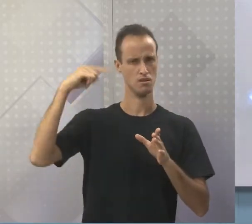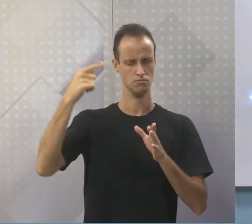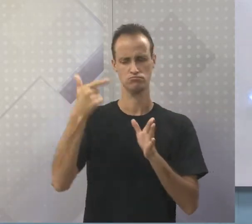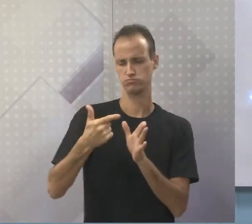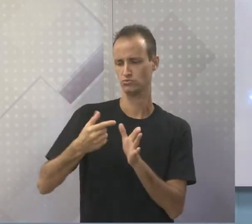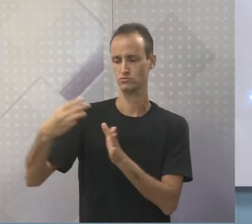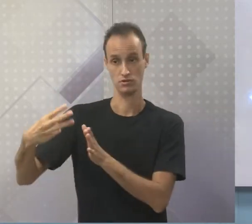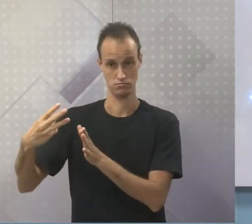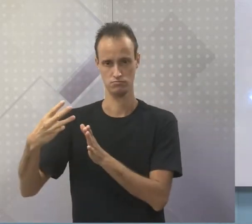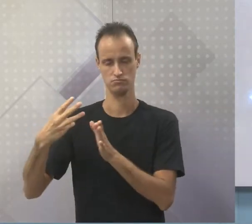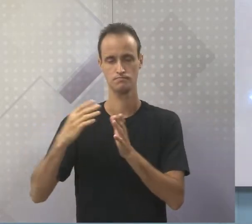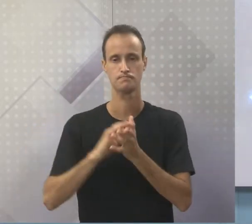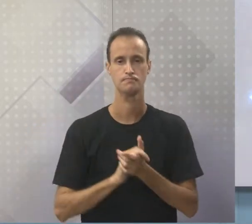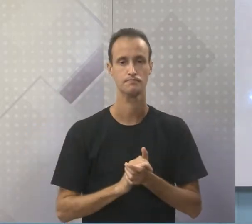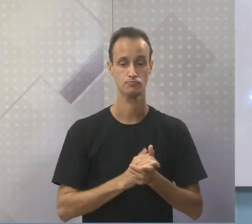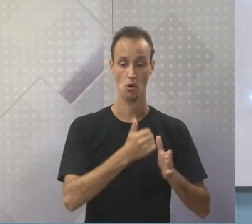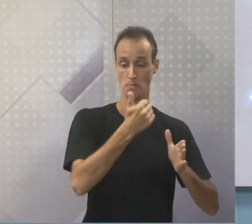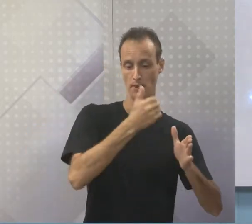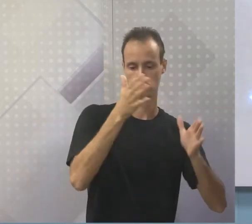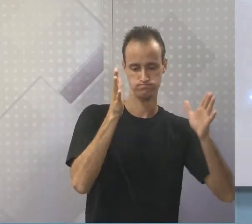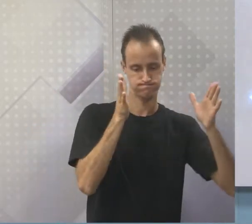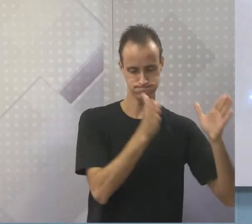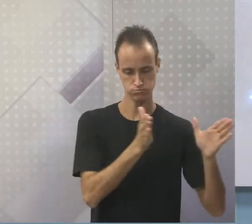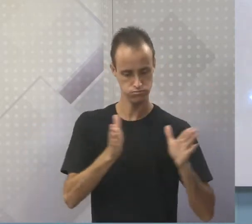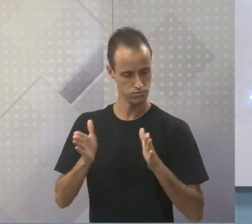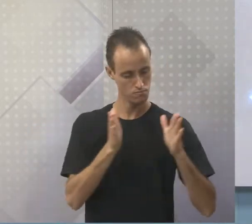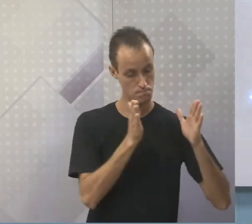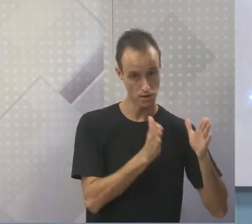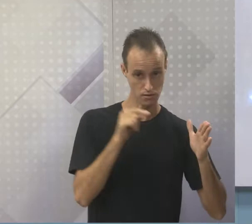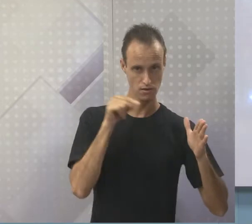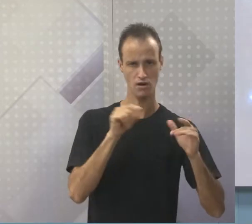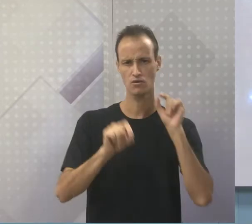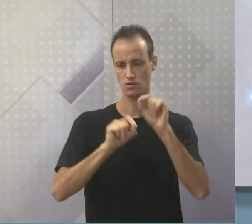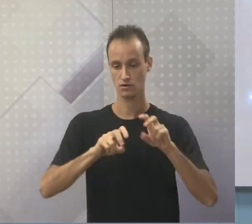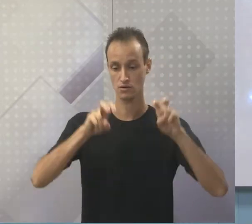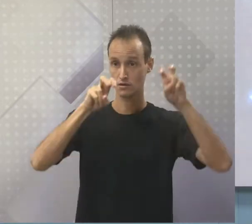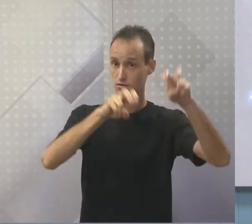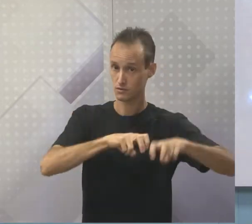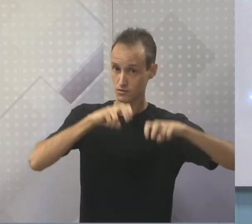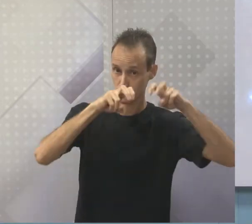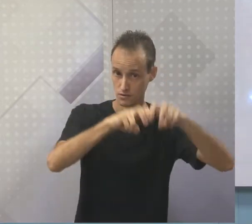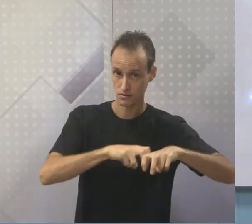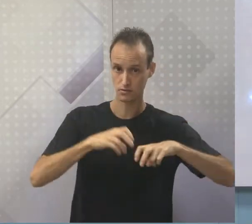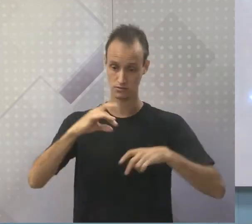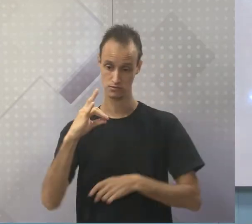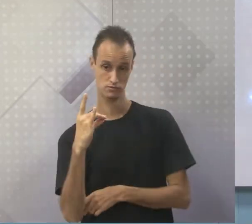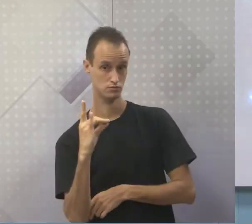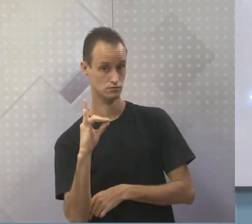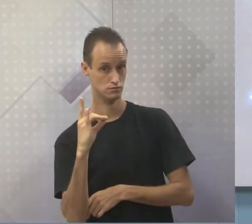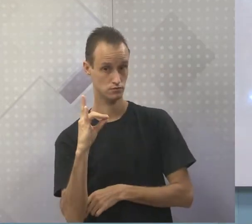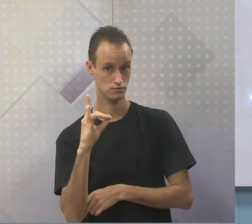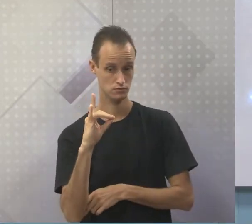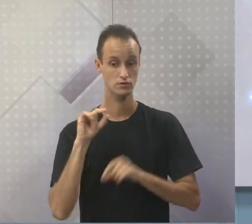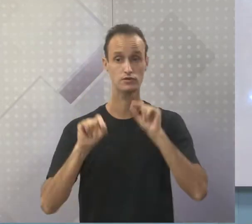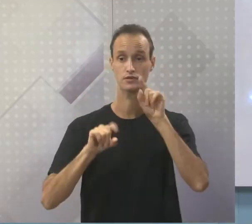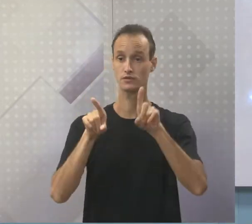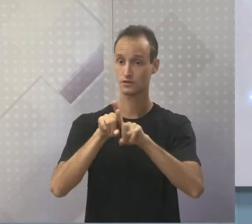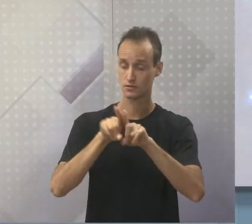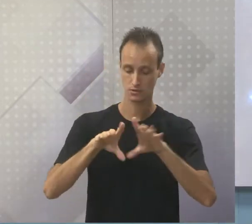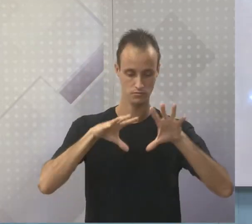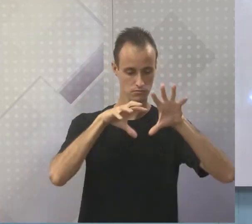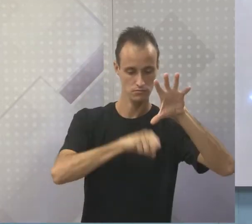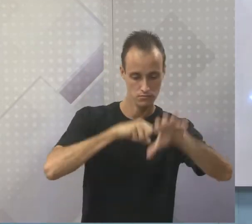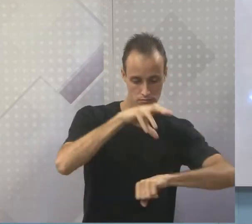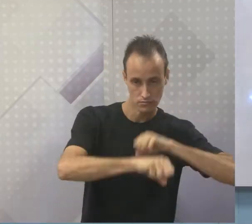terciário. Vamos relembrar, o setor primário vai trabalhar com a atividade da agricultura, da pecuária e do extrativismo.